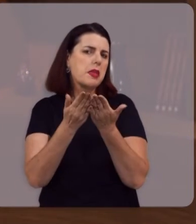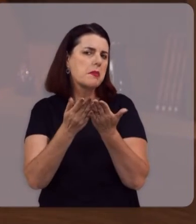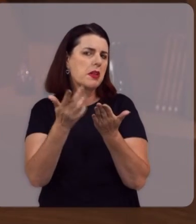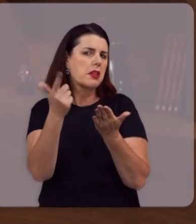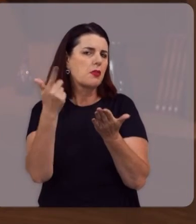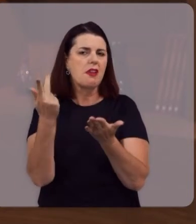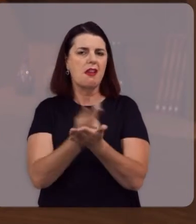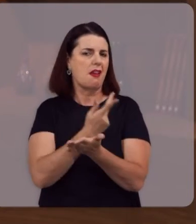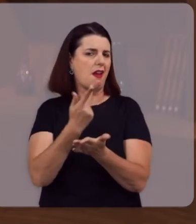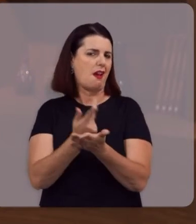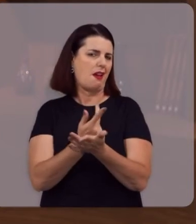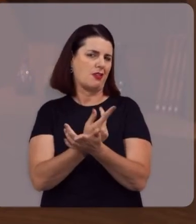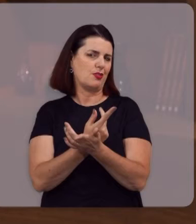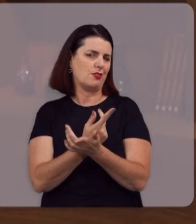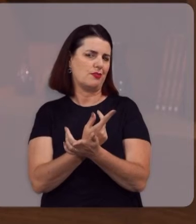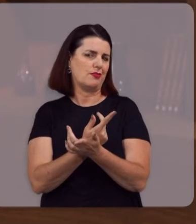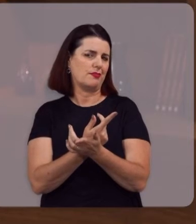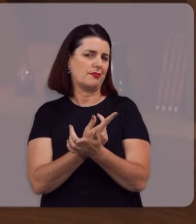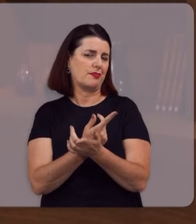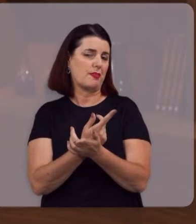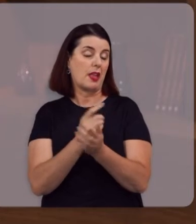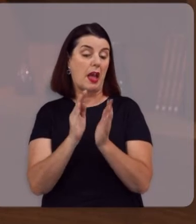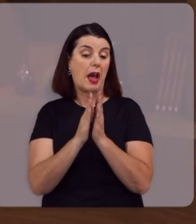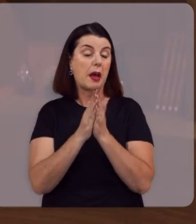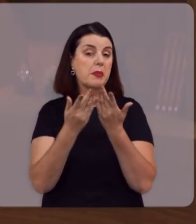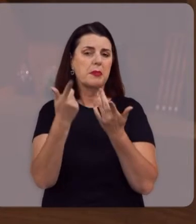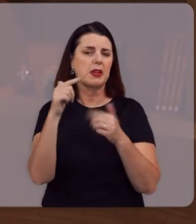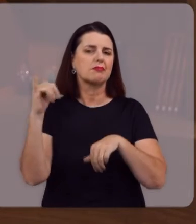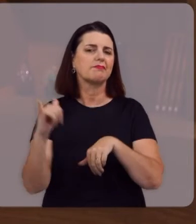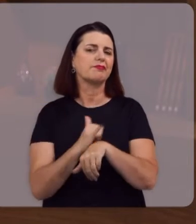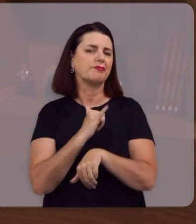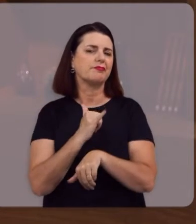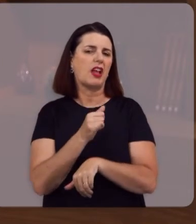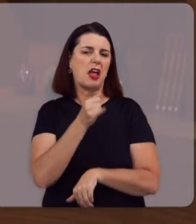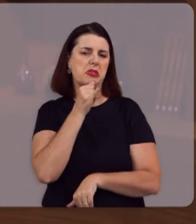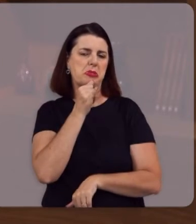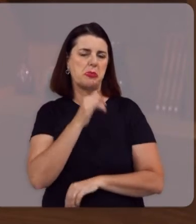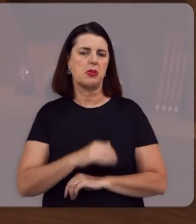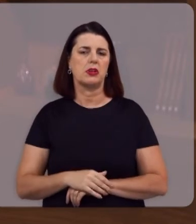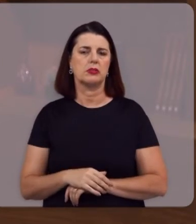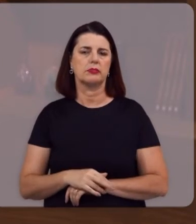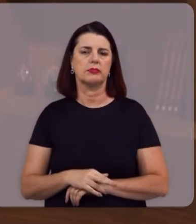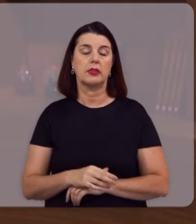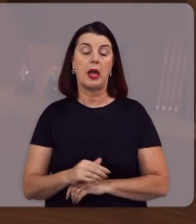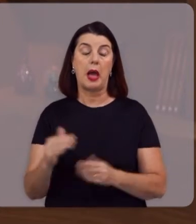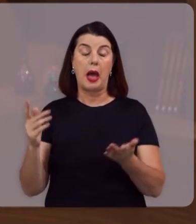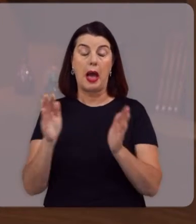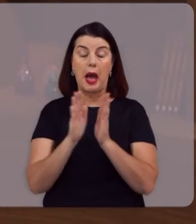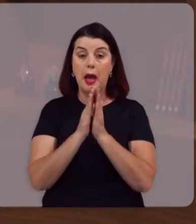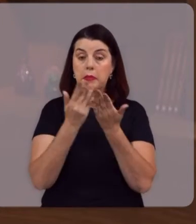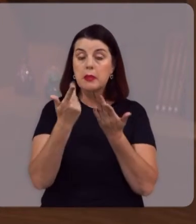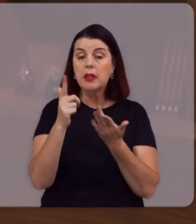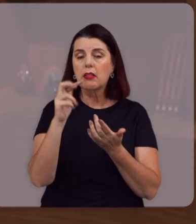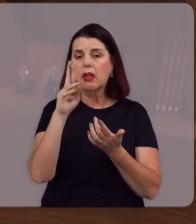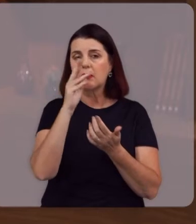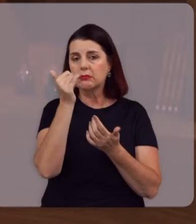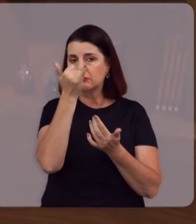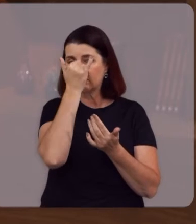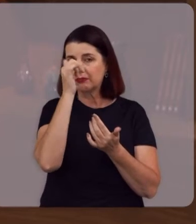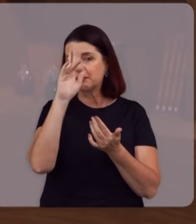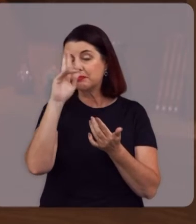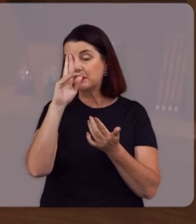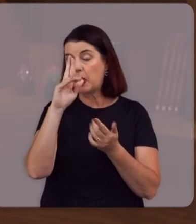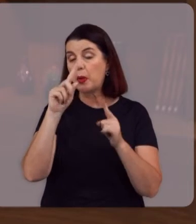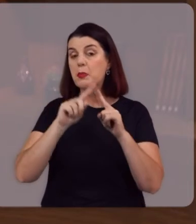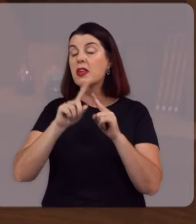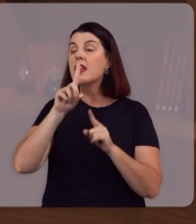Contradições A Bíblia não tem Falhas Porque o autor Da Bíblia É o